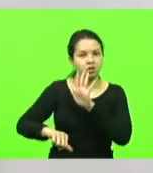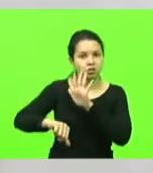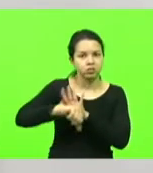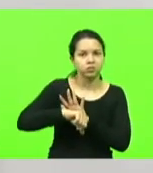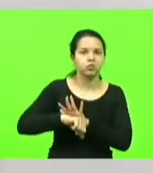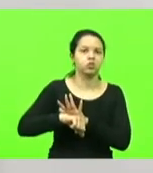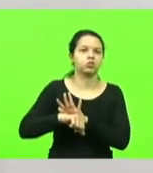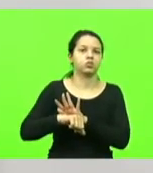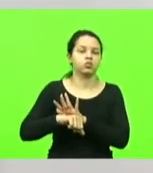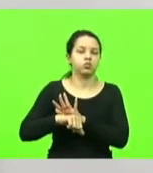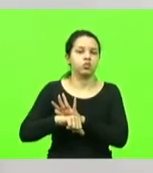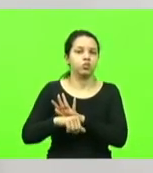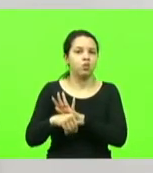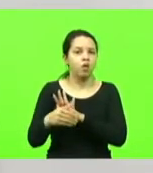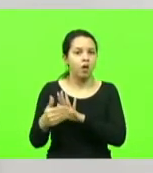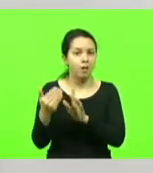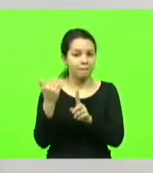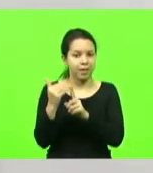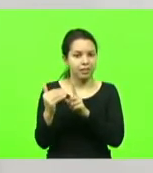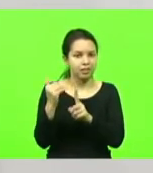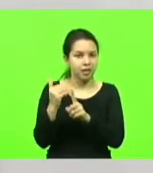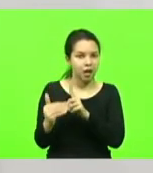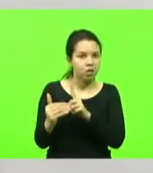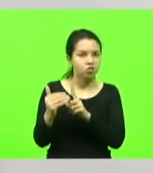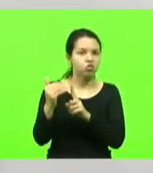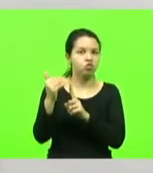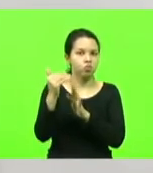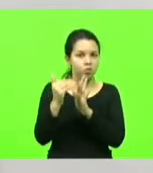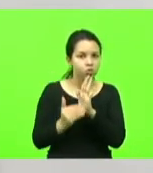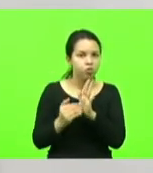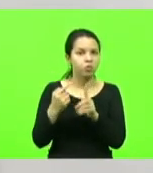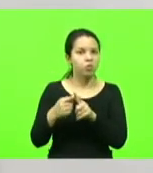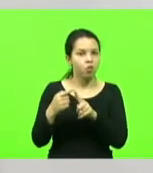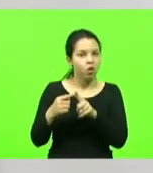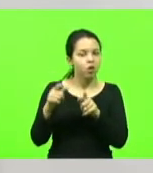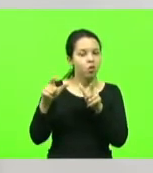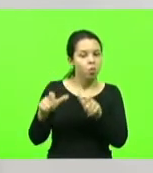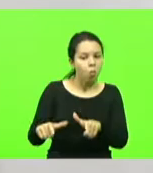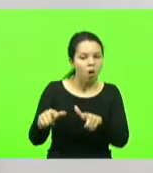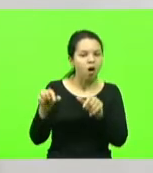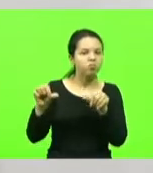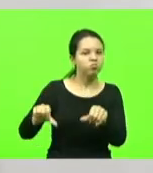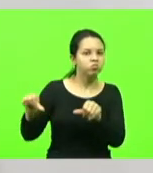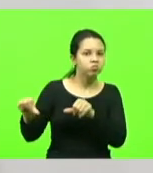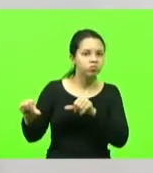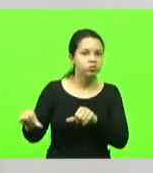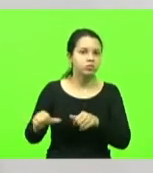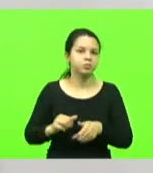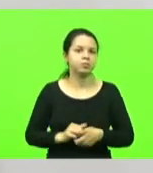ser condenado pela metade do tempo por causa da condição do presídio. Ainda diz,